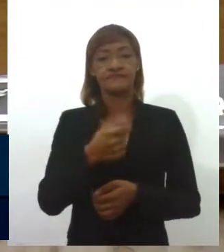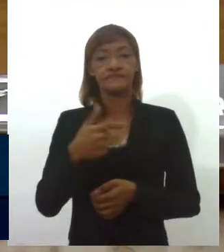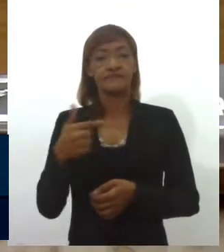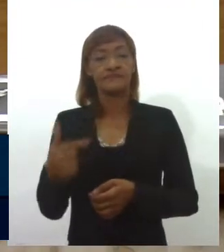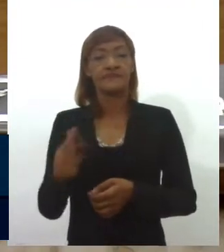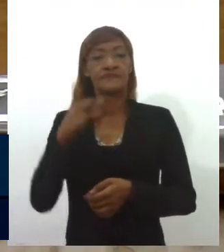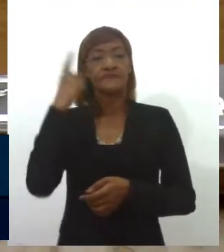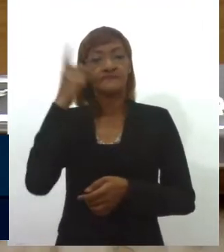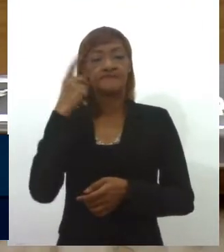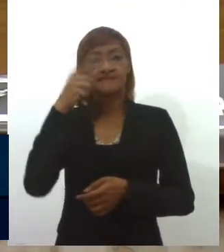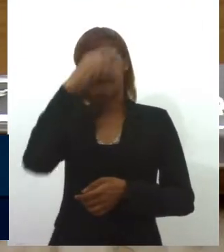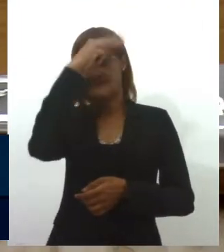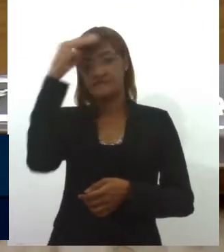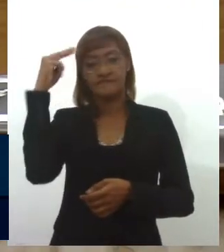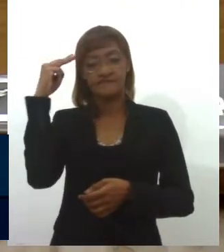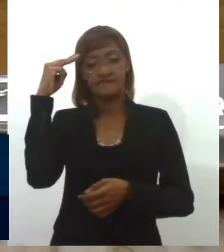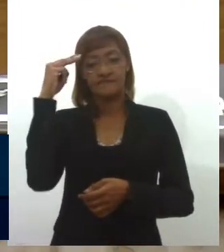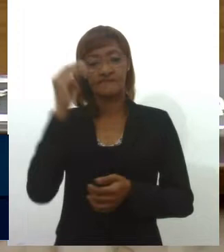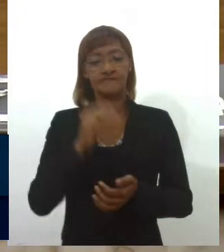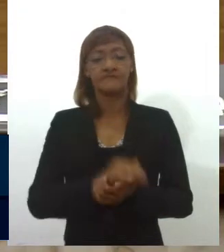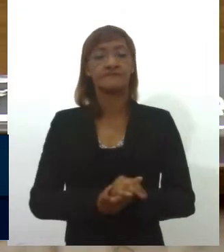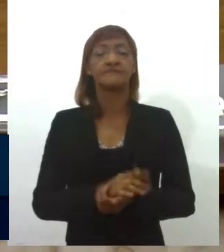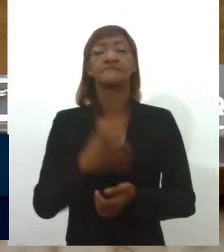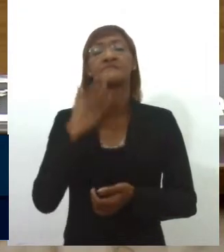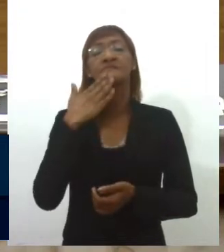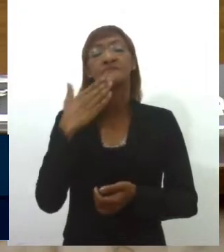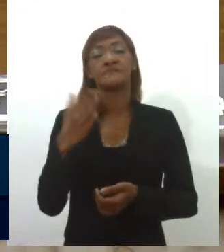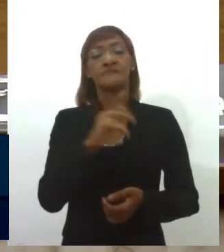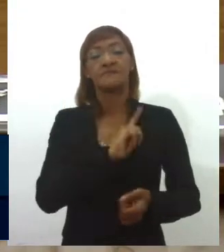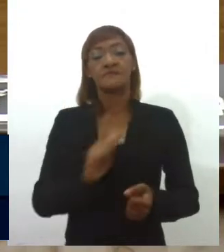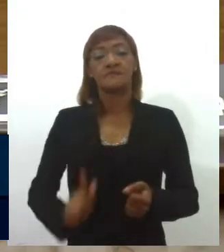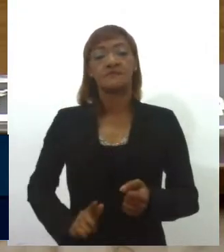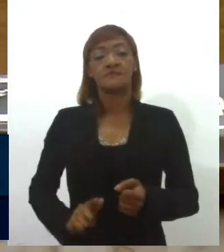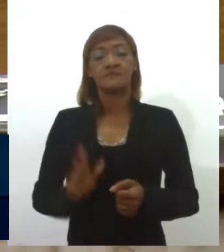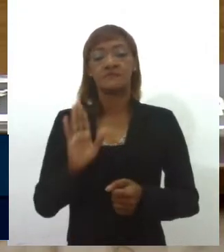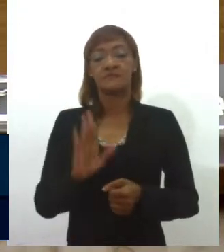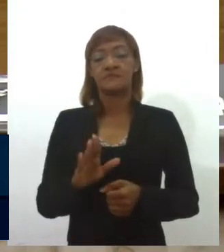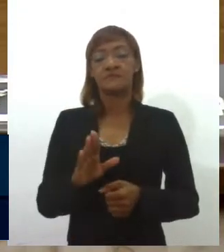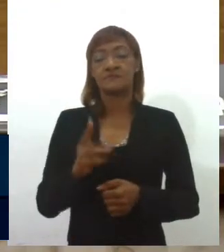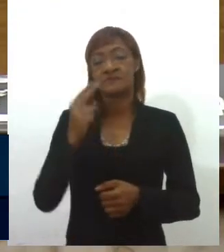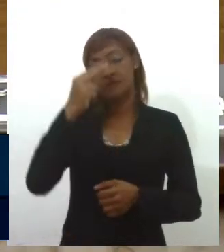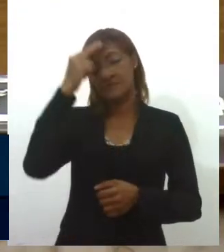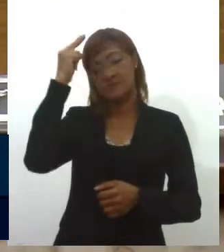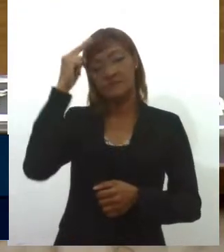do deputado Maria Mendonça. Solicita ao governador Belivaldo Chagas